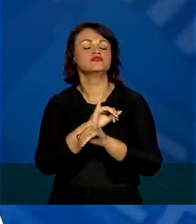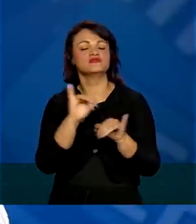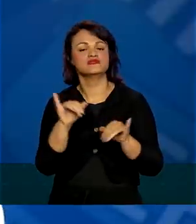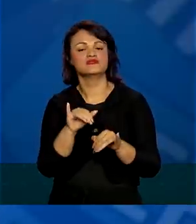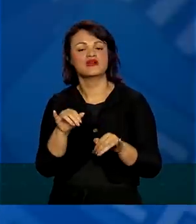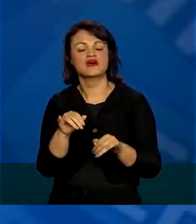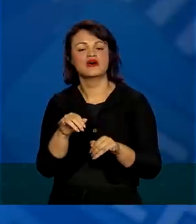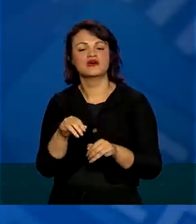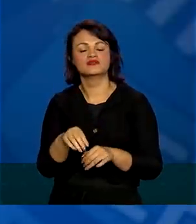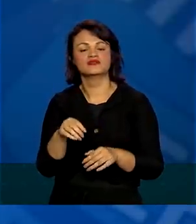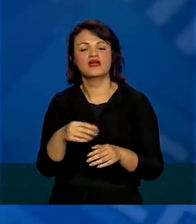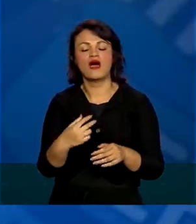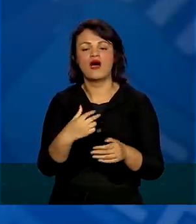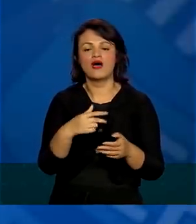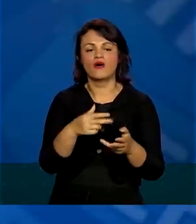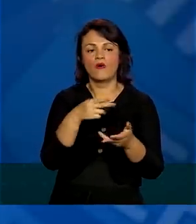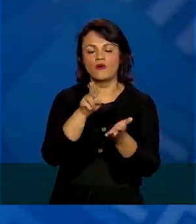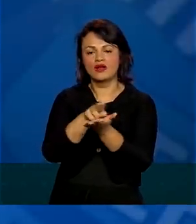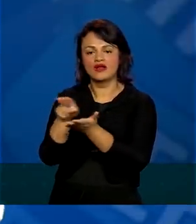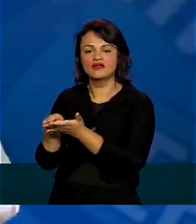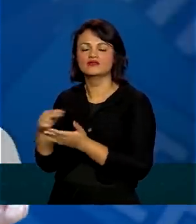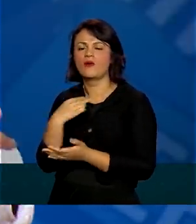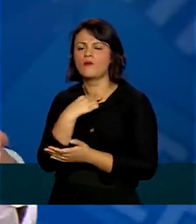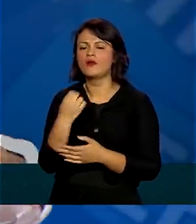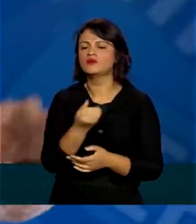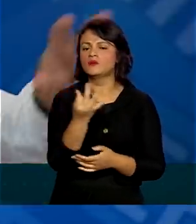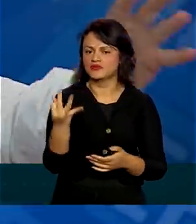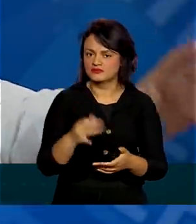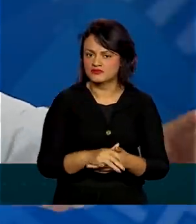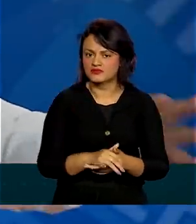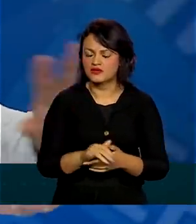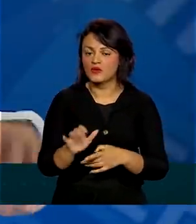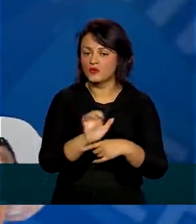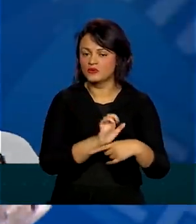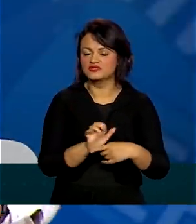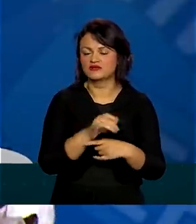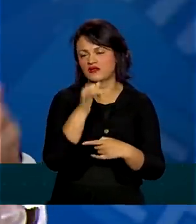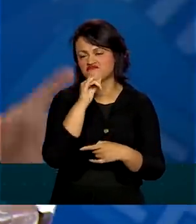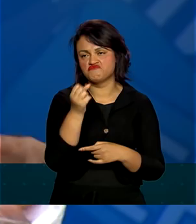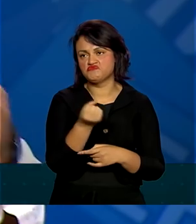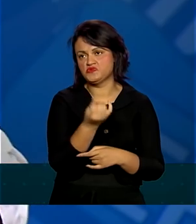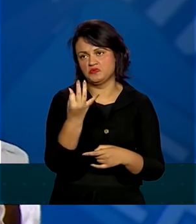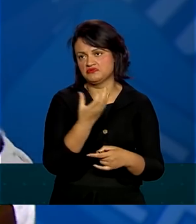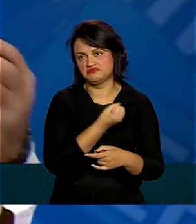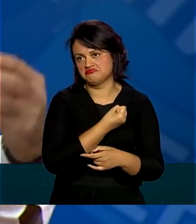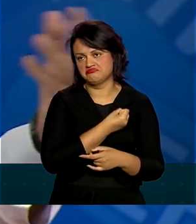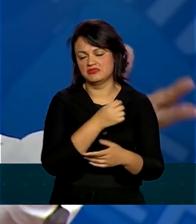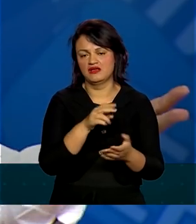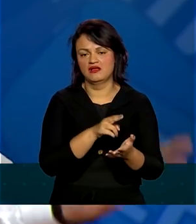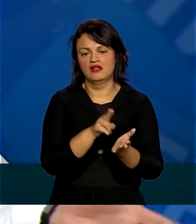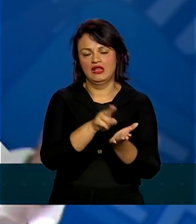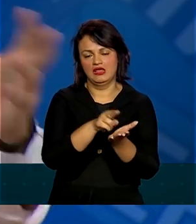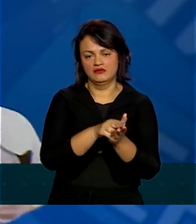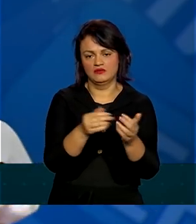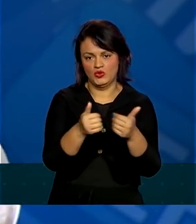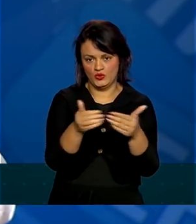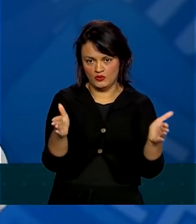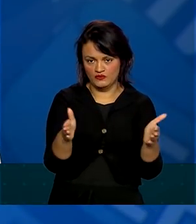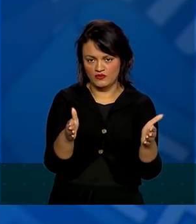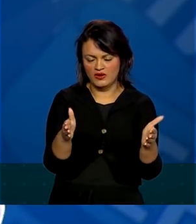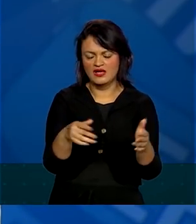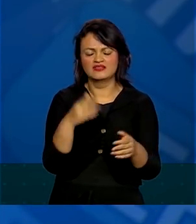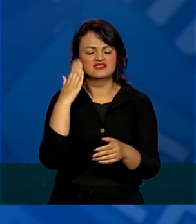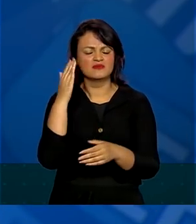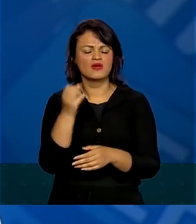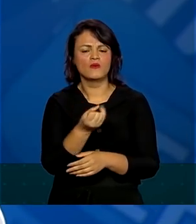compulsória da ocupação de leitos. Então, o Estado que tem X leitos de CTI, abriu X leitos, o quanto